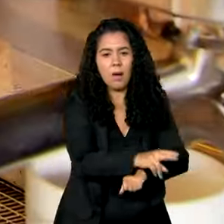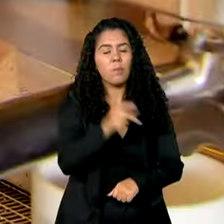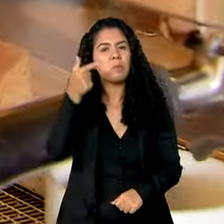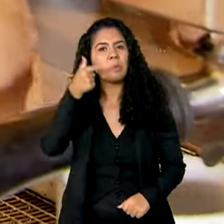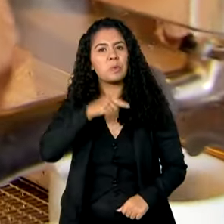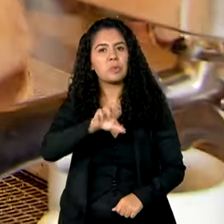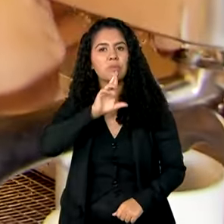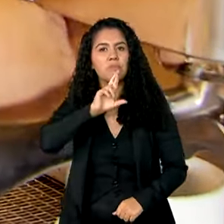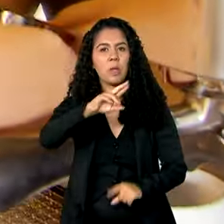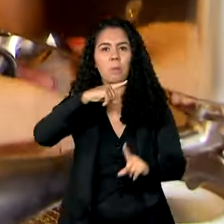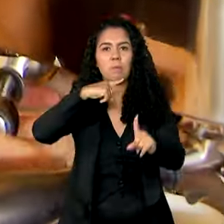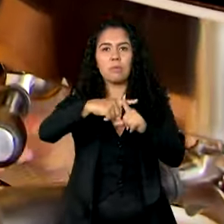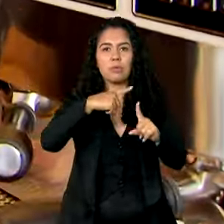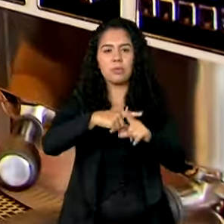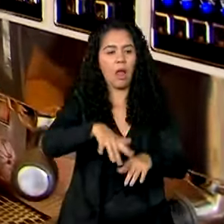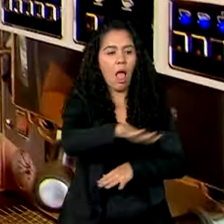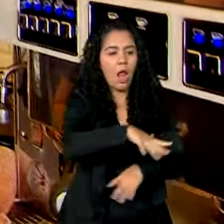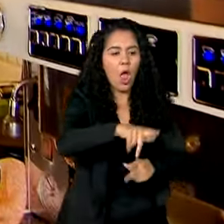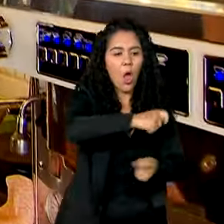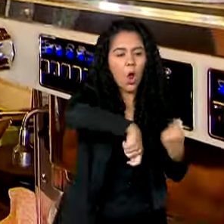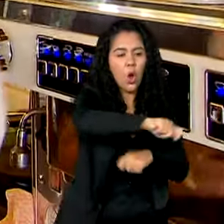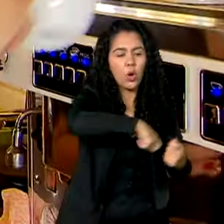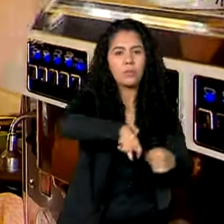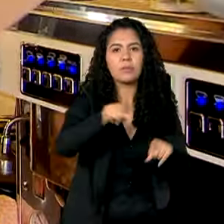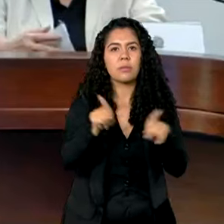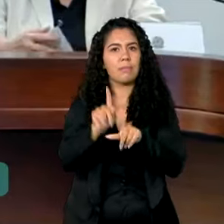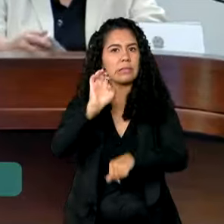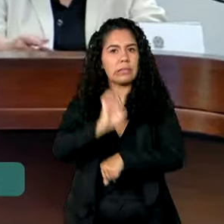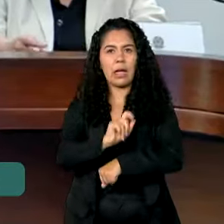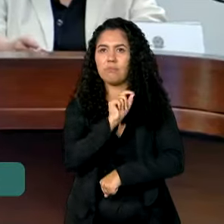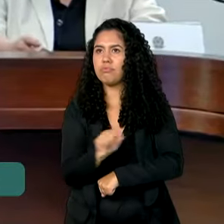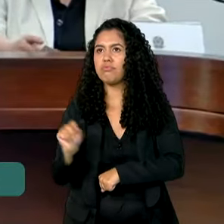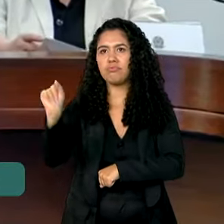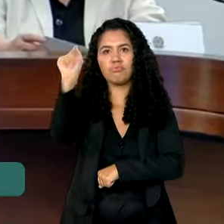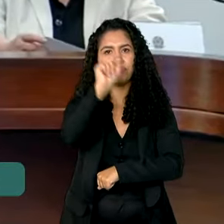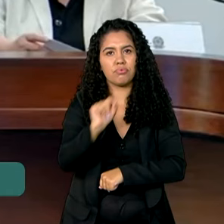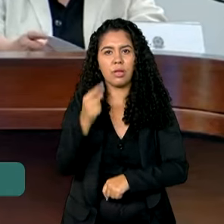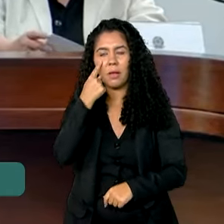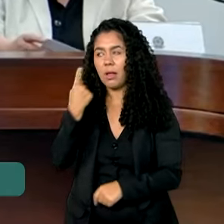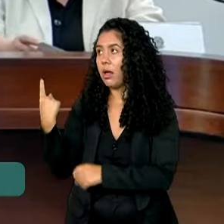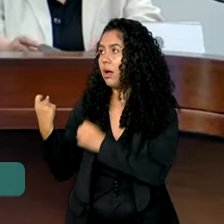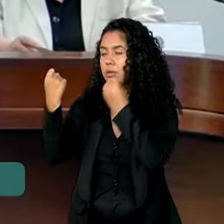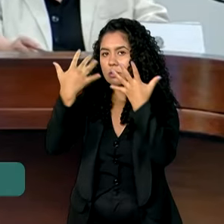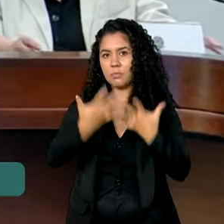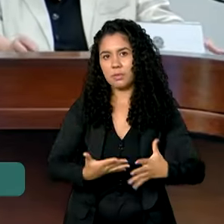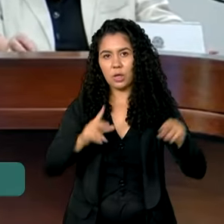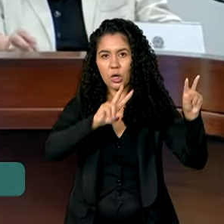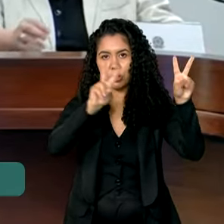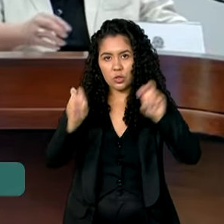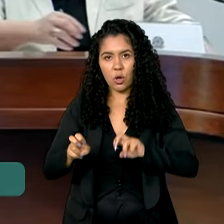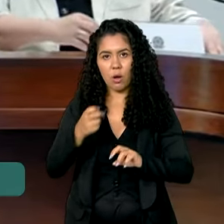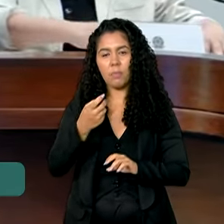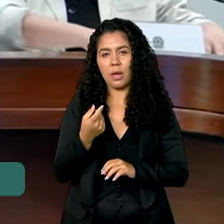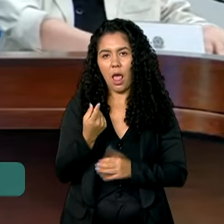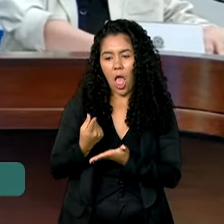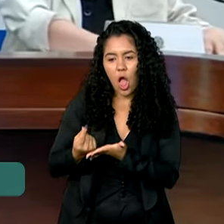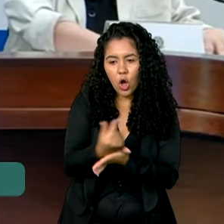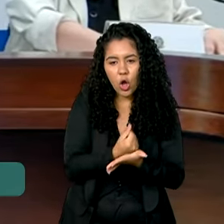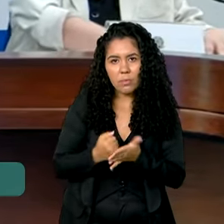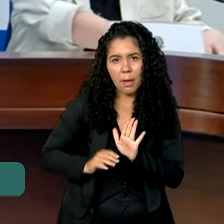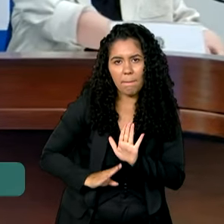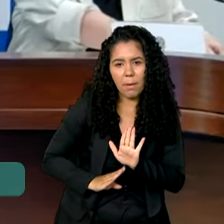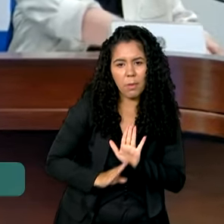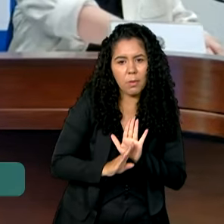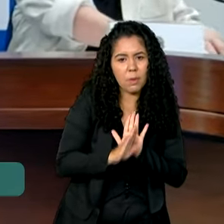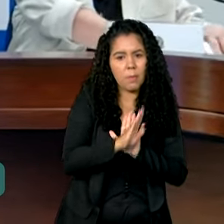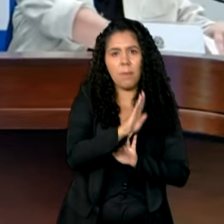setores da economia e em todos os estados. O crescimento da economia em todo o território nacional